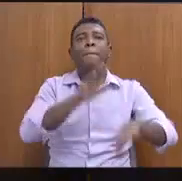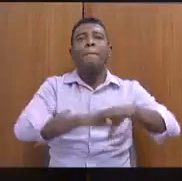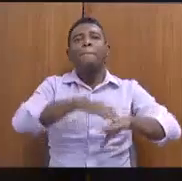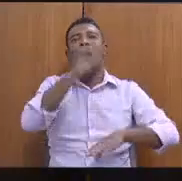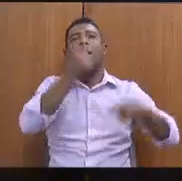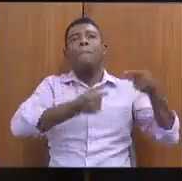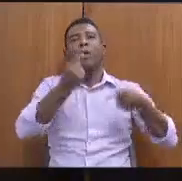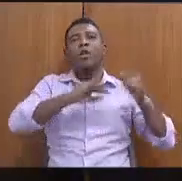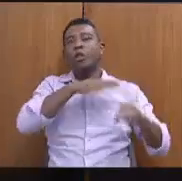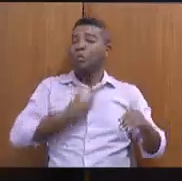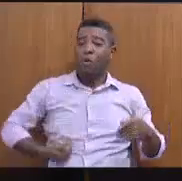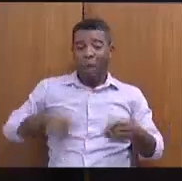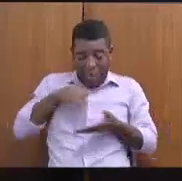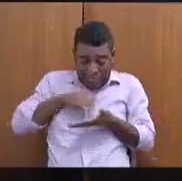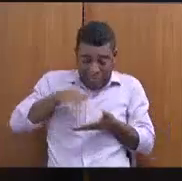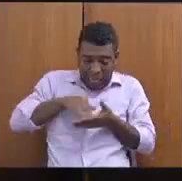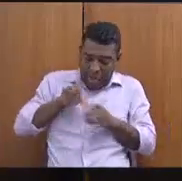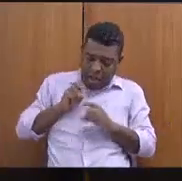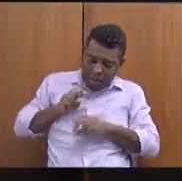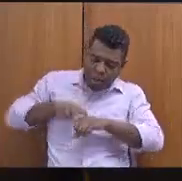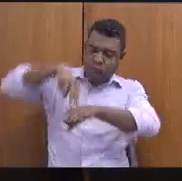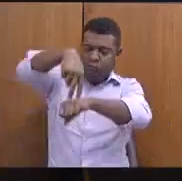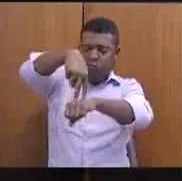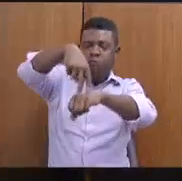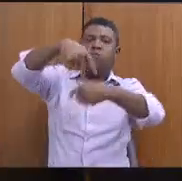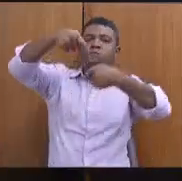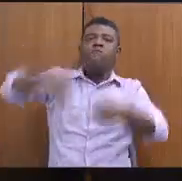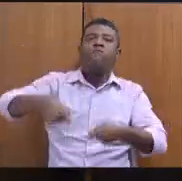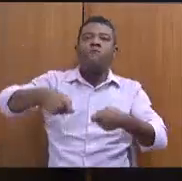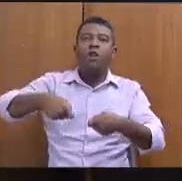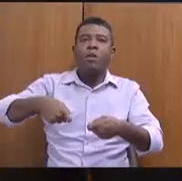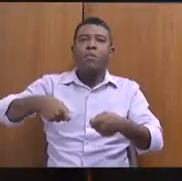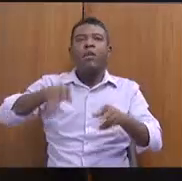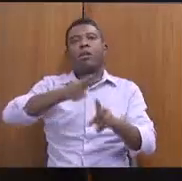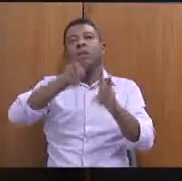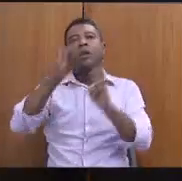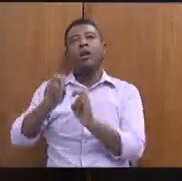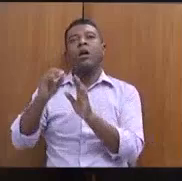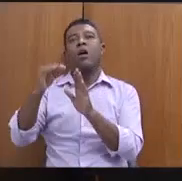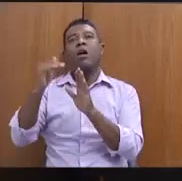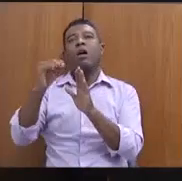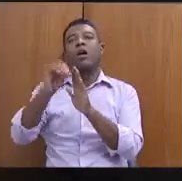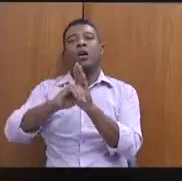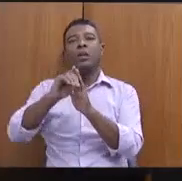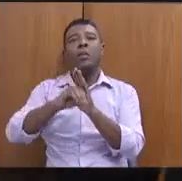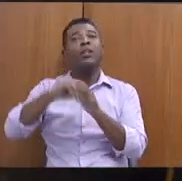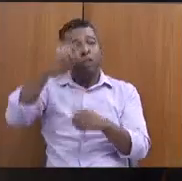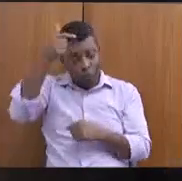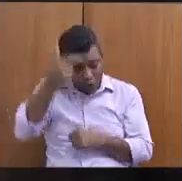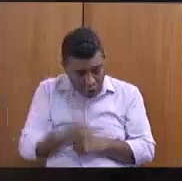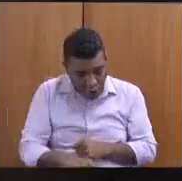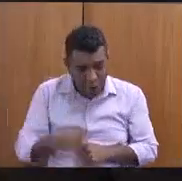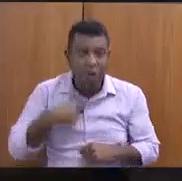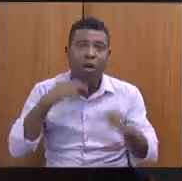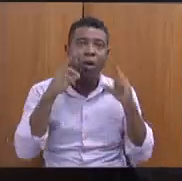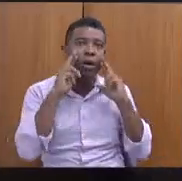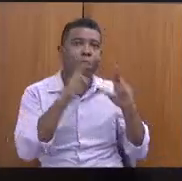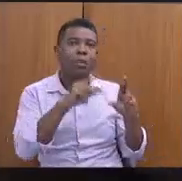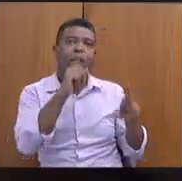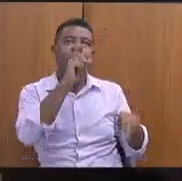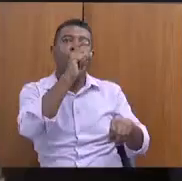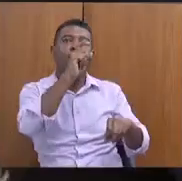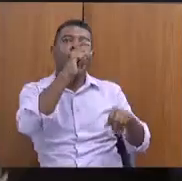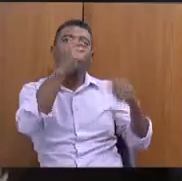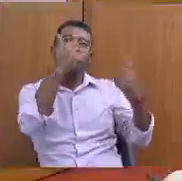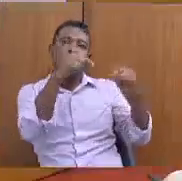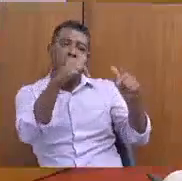fortalecida do ponto de vista orçamentário. Então, deixar minhas considerações e, mais uma vez, meu respeito ao seu